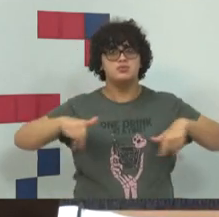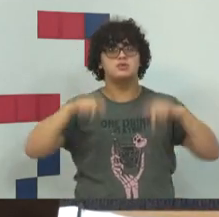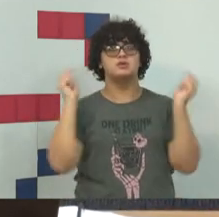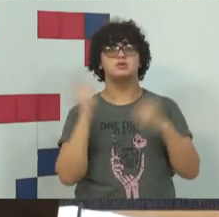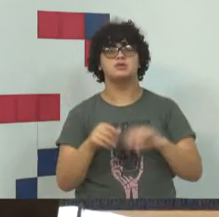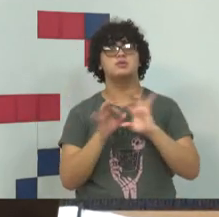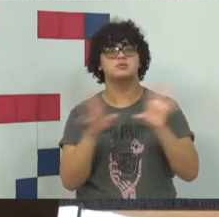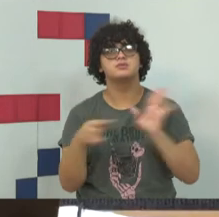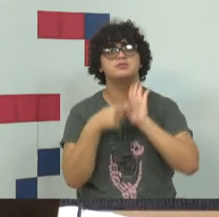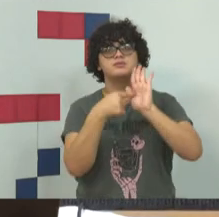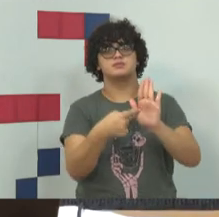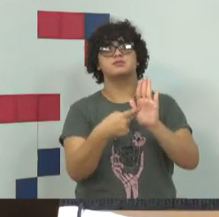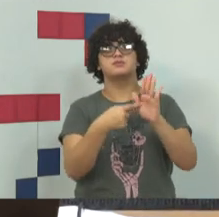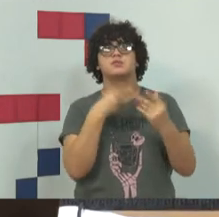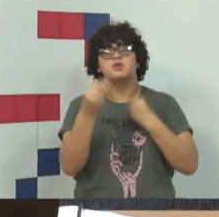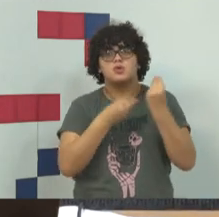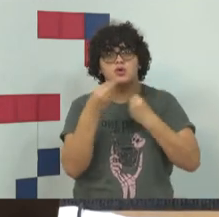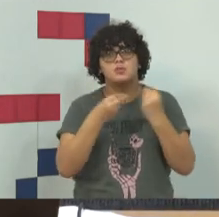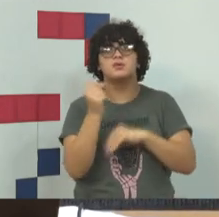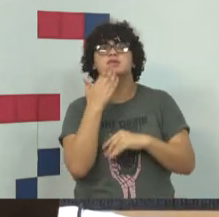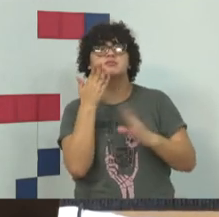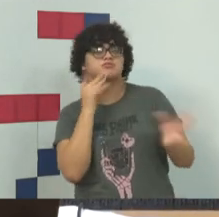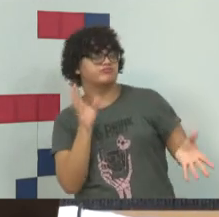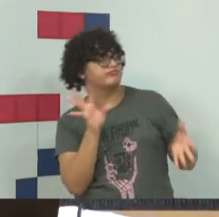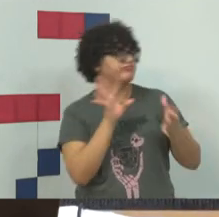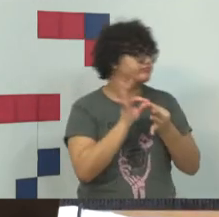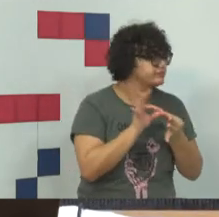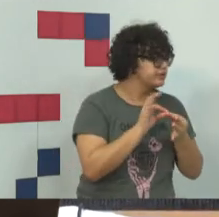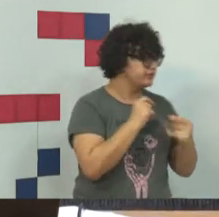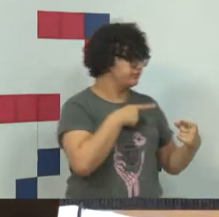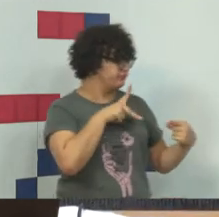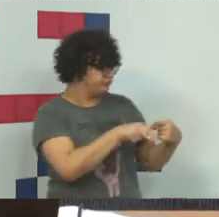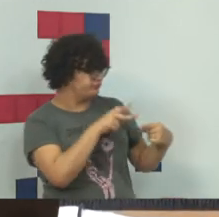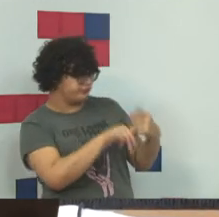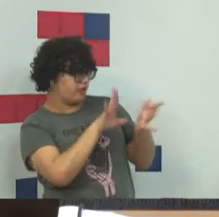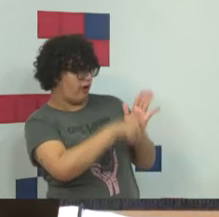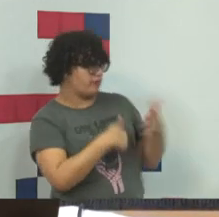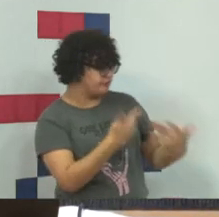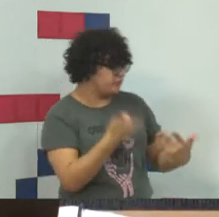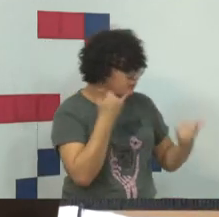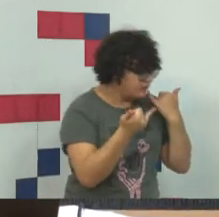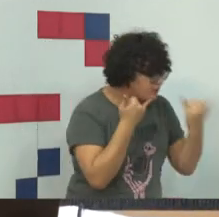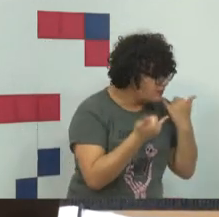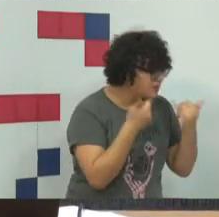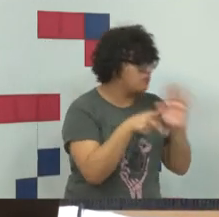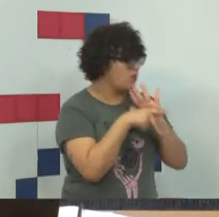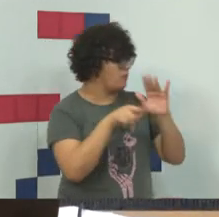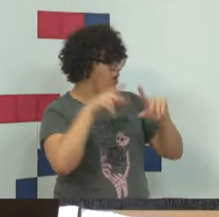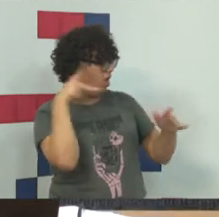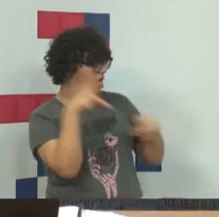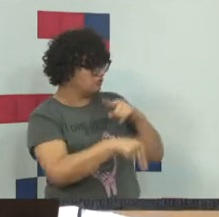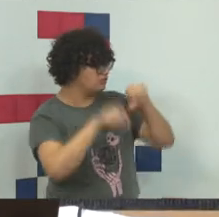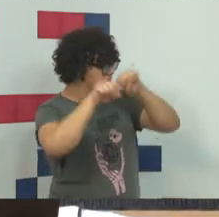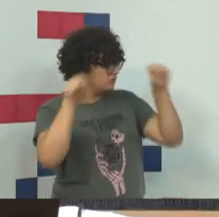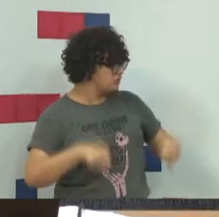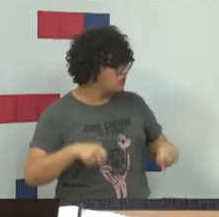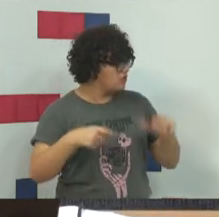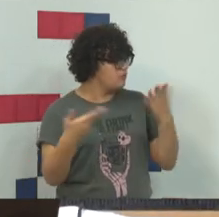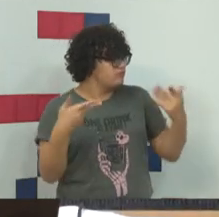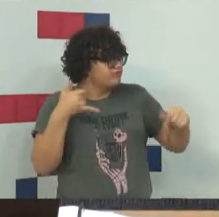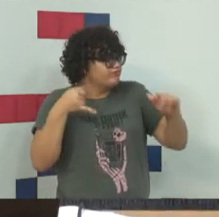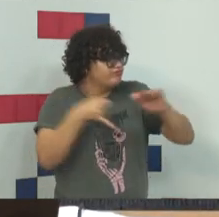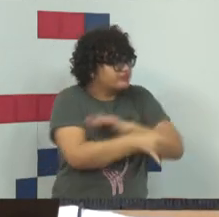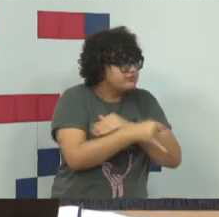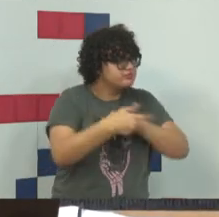ilegítimo, interceptação ilegítima, interferência de dados, interferência de sistemas, uso abusivo de dispositivos,